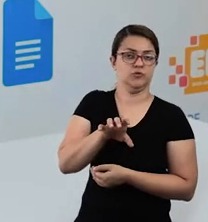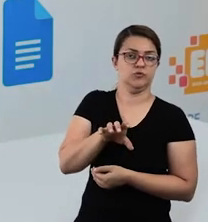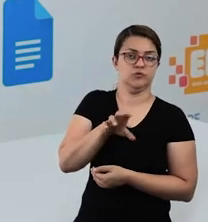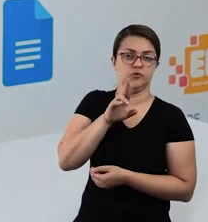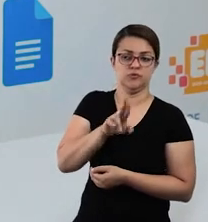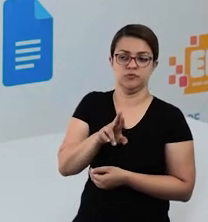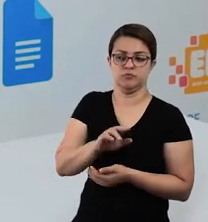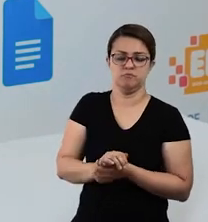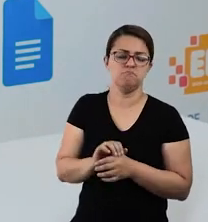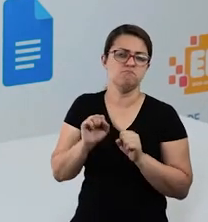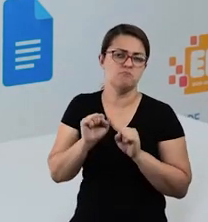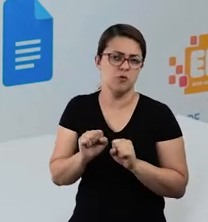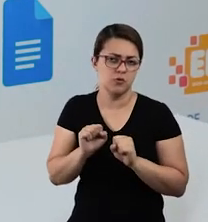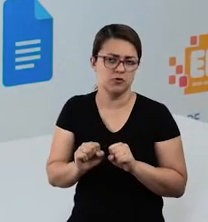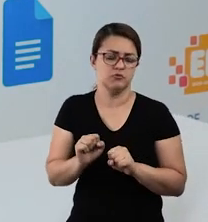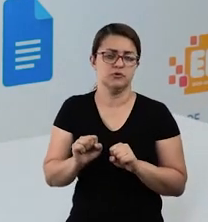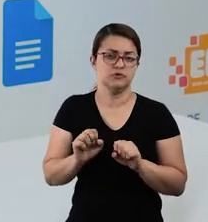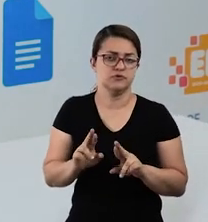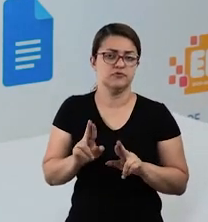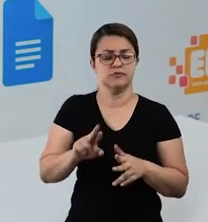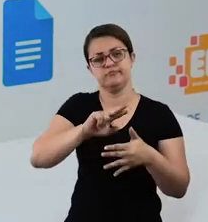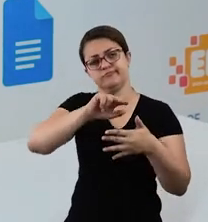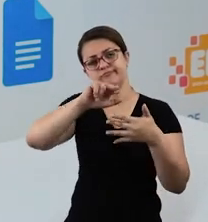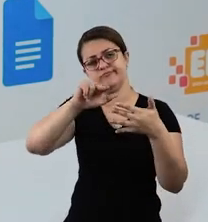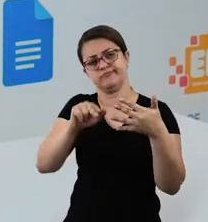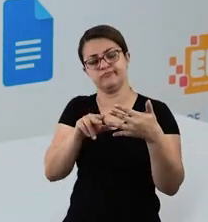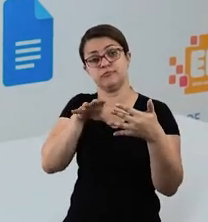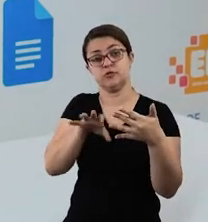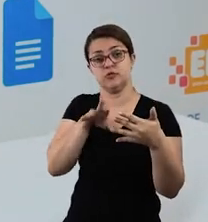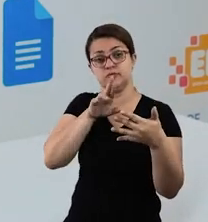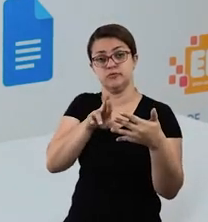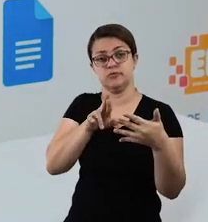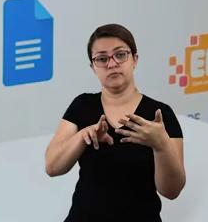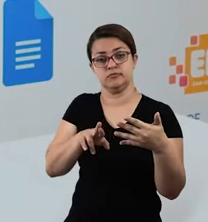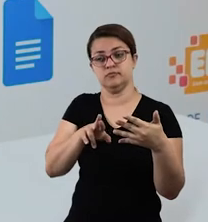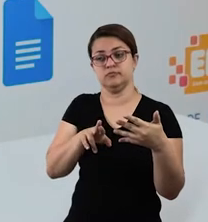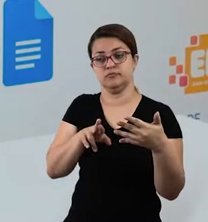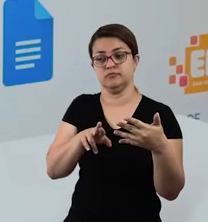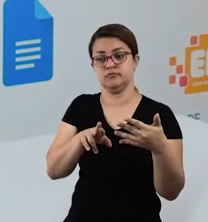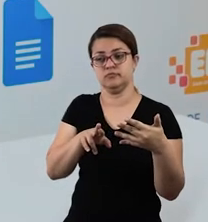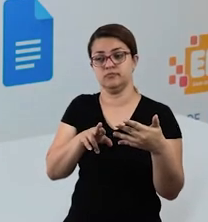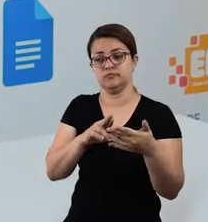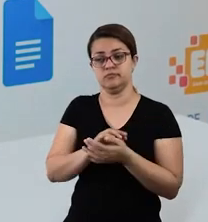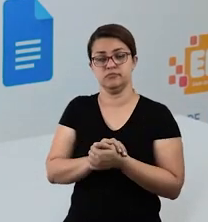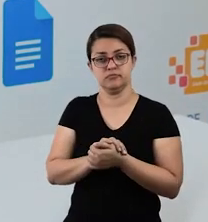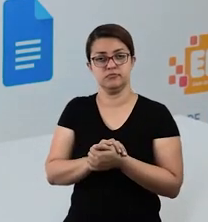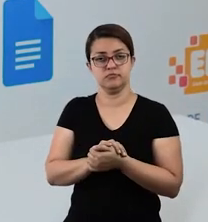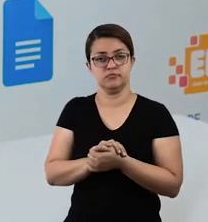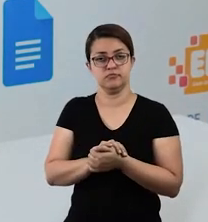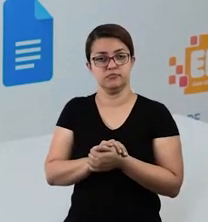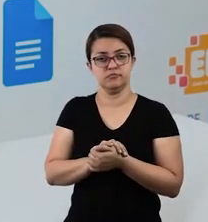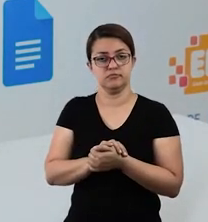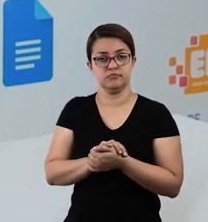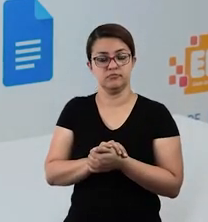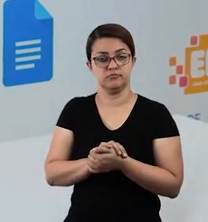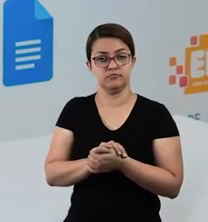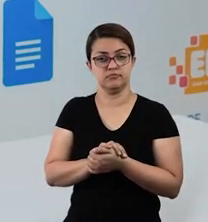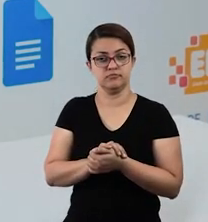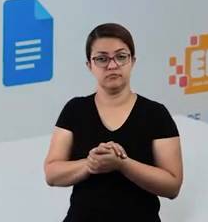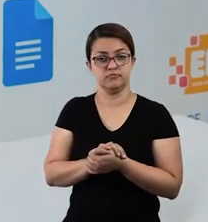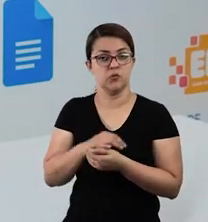pode fazer diferentes contas, diferentes formatos e até mesmo resolver mentalmente essa situação problema.